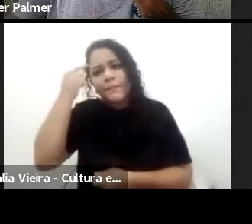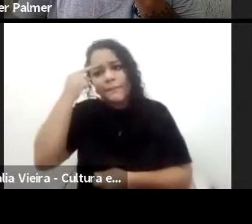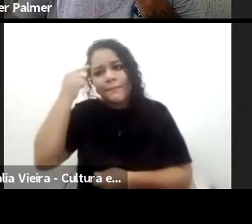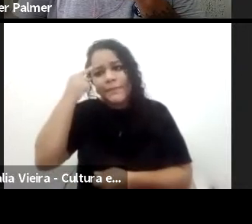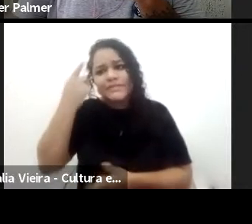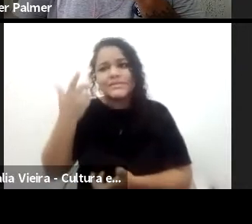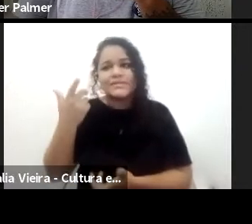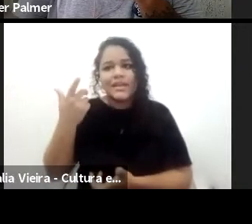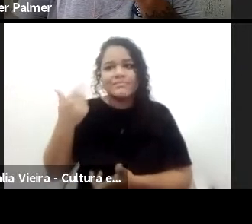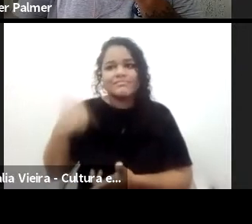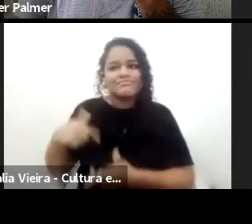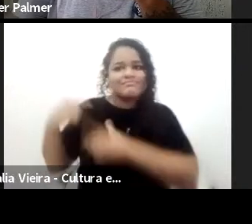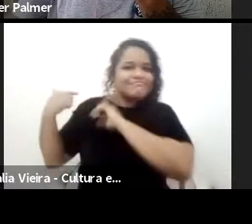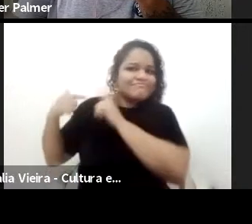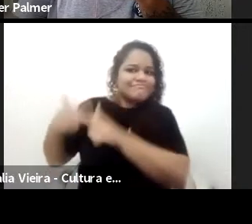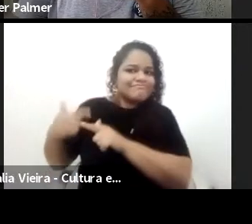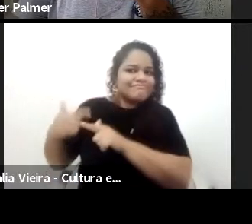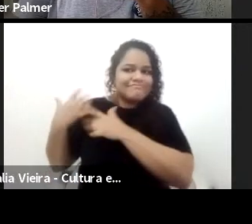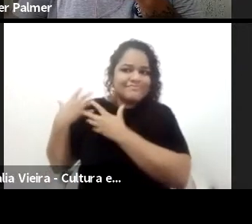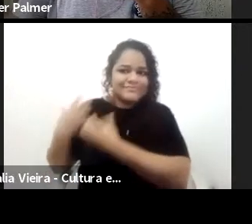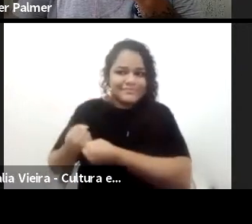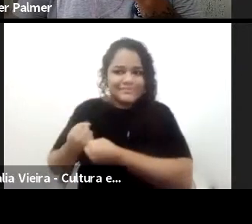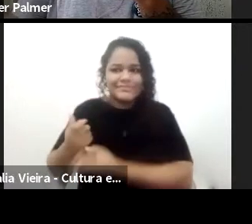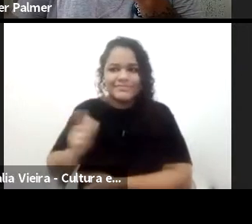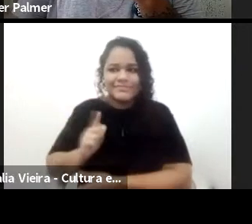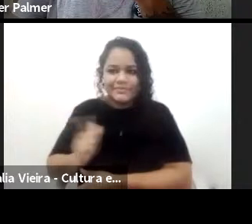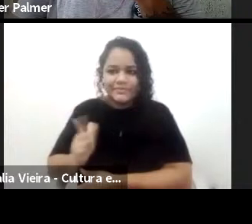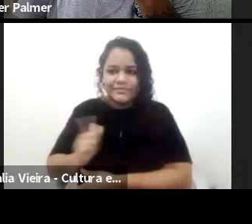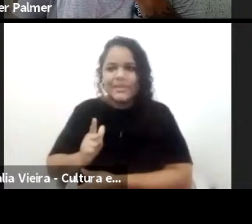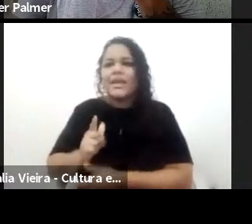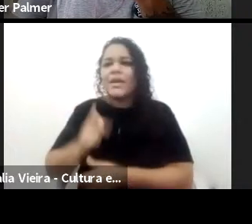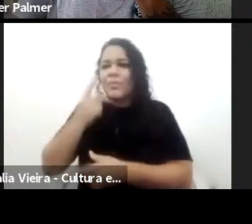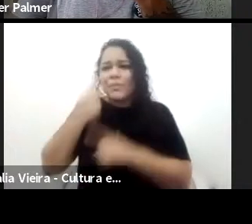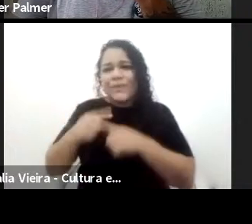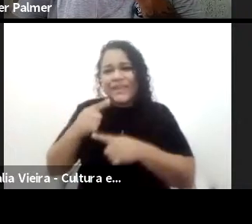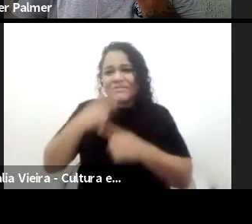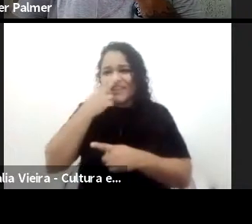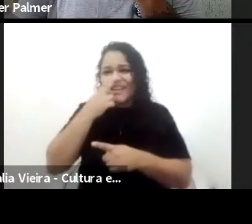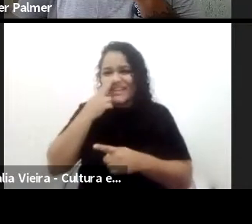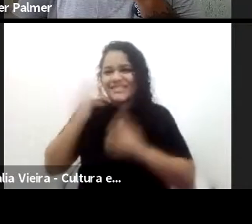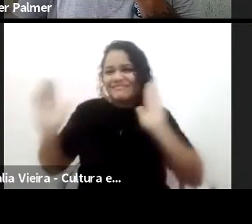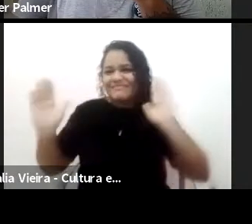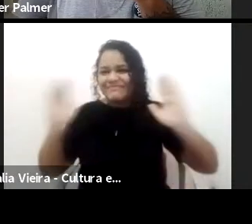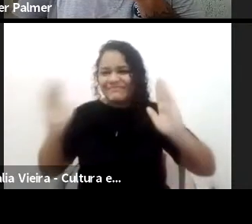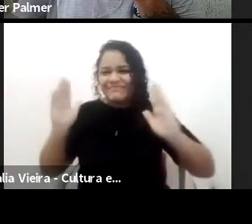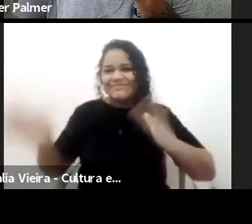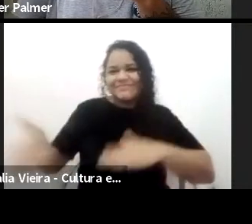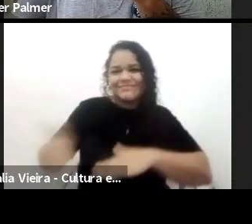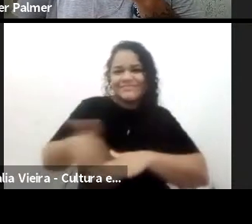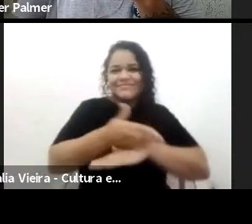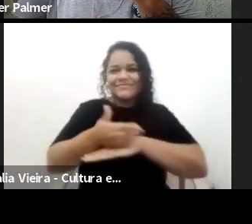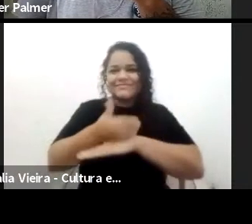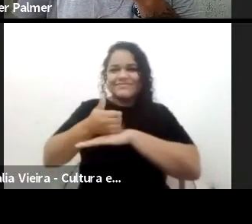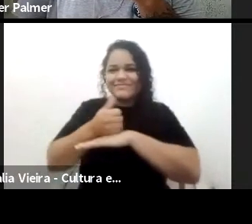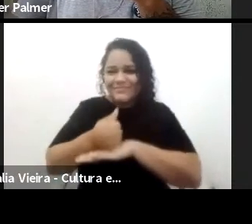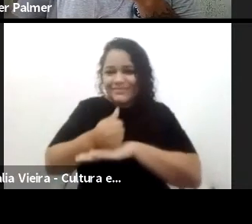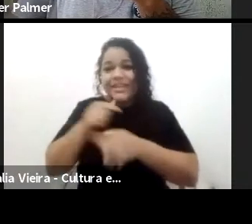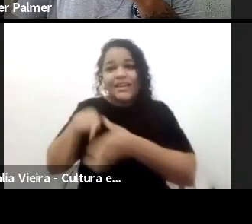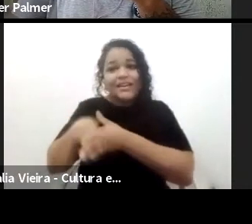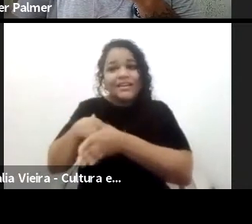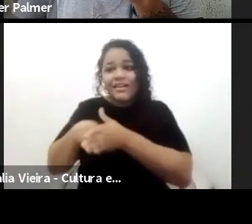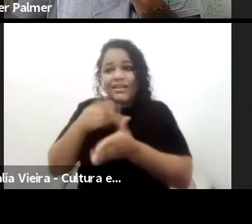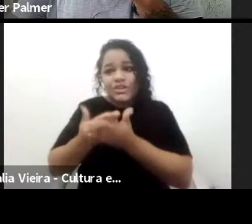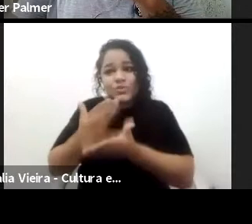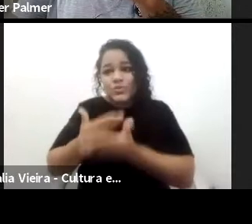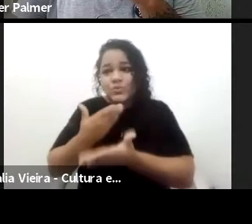e talvez é um período ainda pouco estudado. Eu acho que quando a gente fala de período colonial, a gente vai para o século XVIII. E esse período anterior,